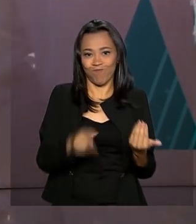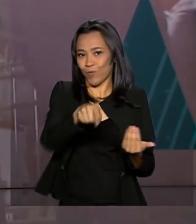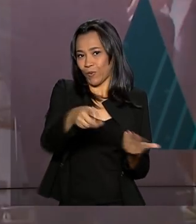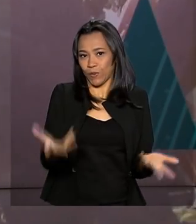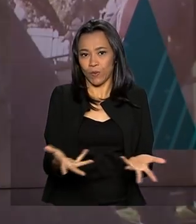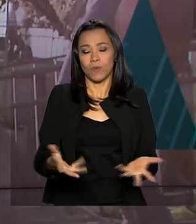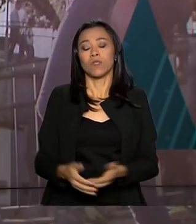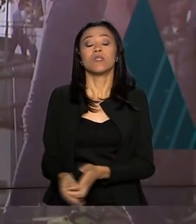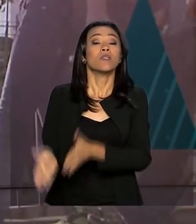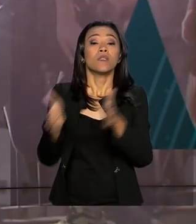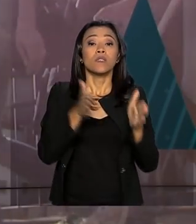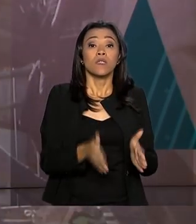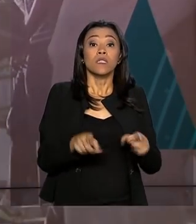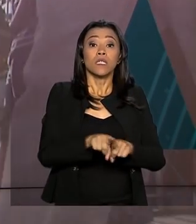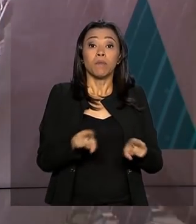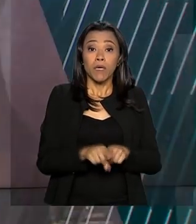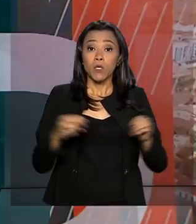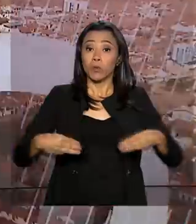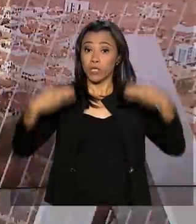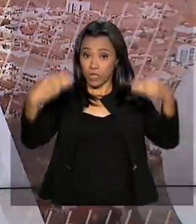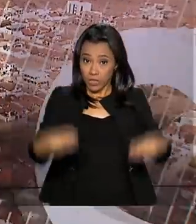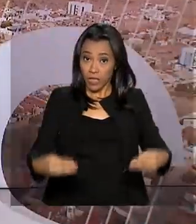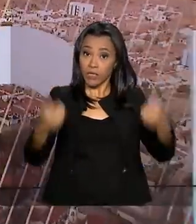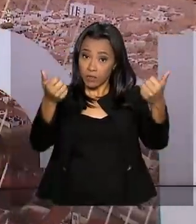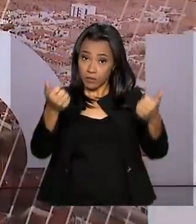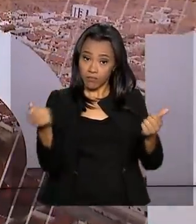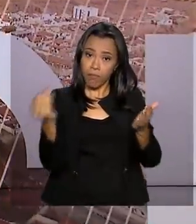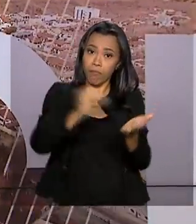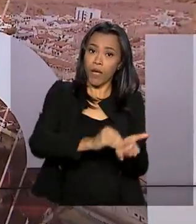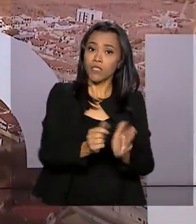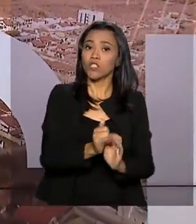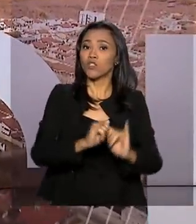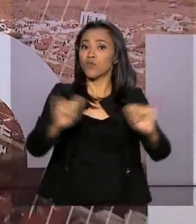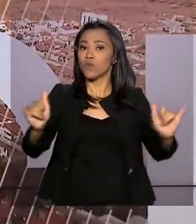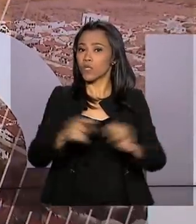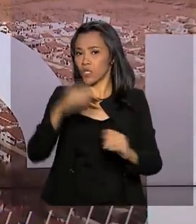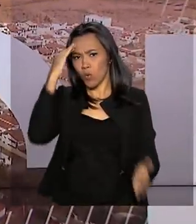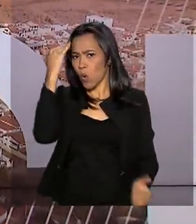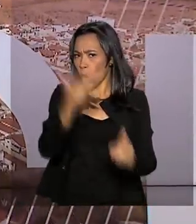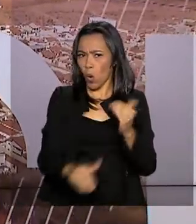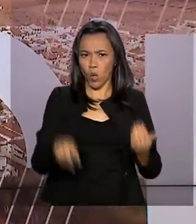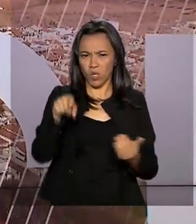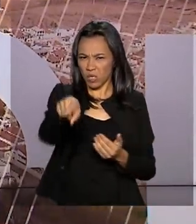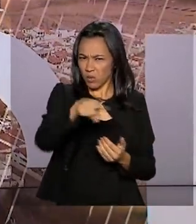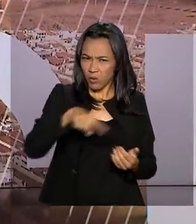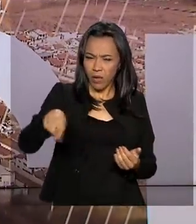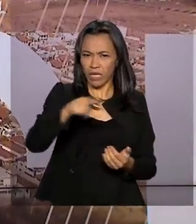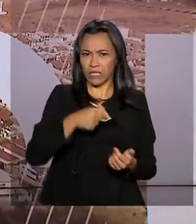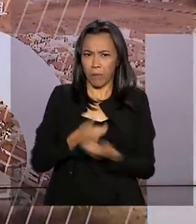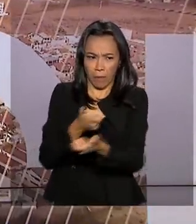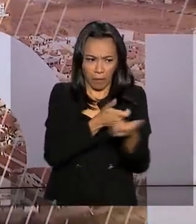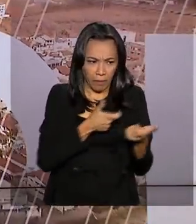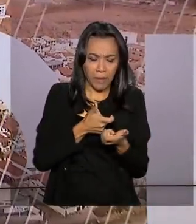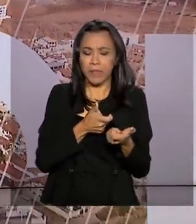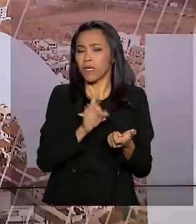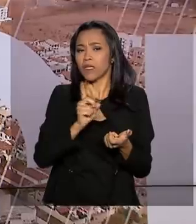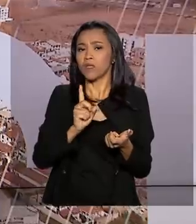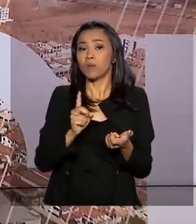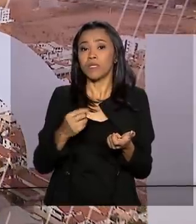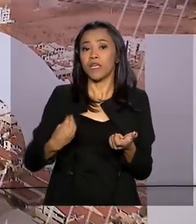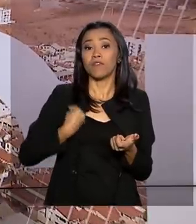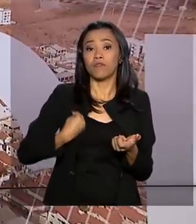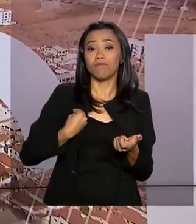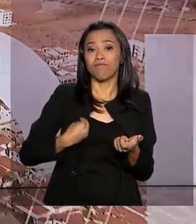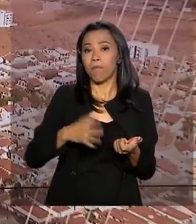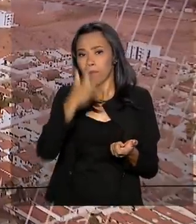Ministério das Relações Exteriores também emitiu nota em que reafirma repúdio ao terrorismo. Por enquanto, não há registro de brasileiros